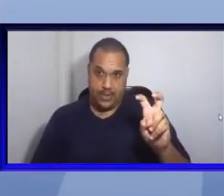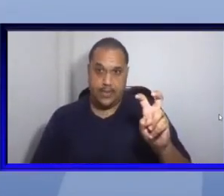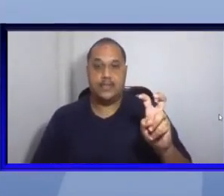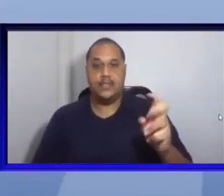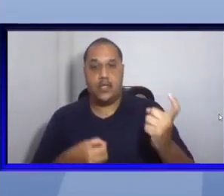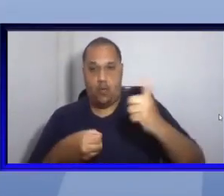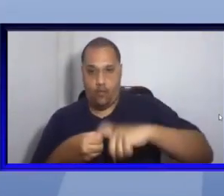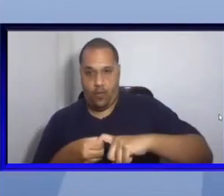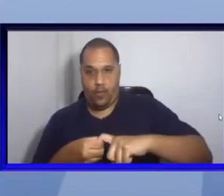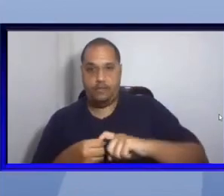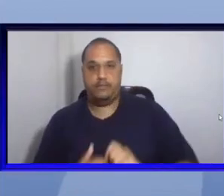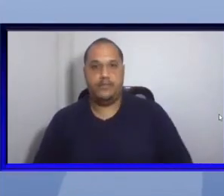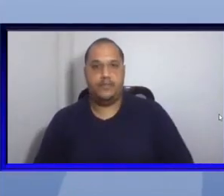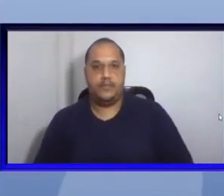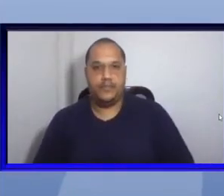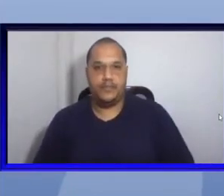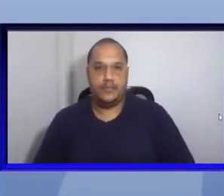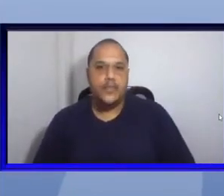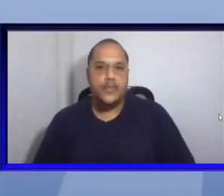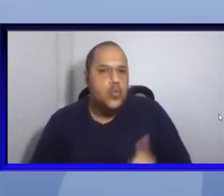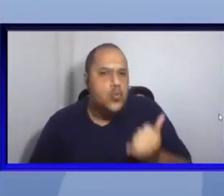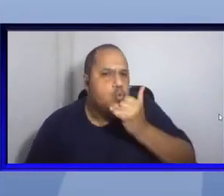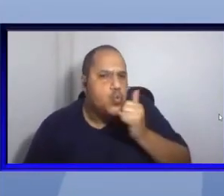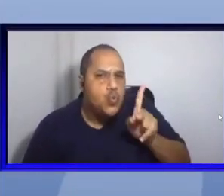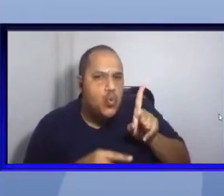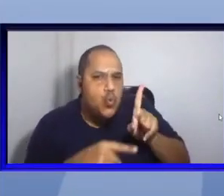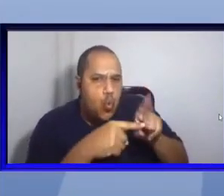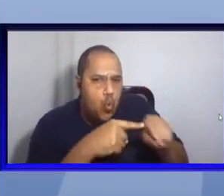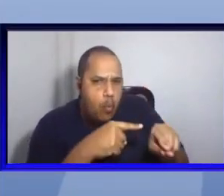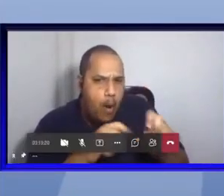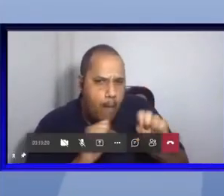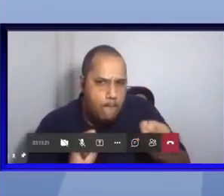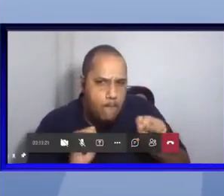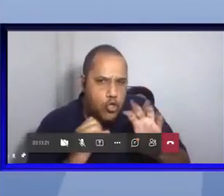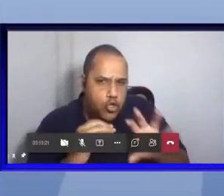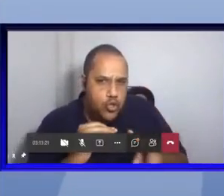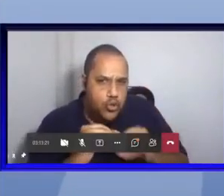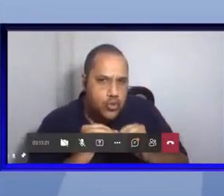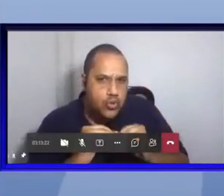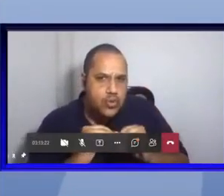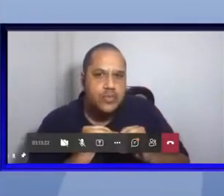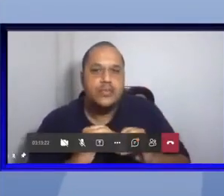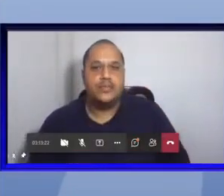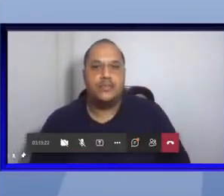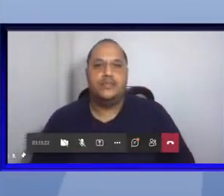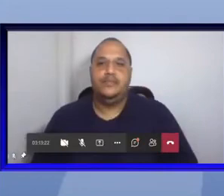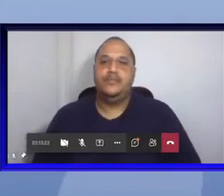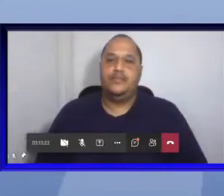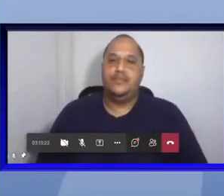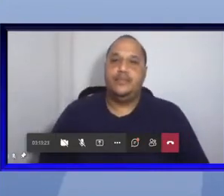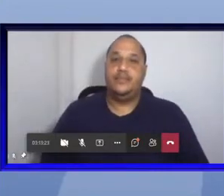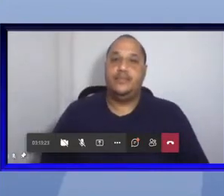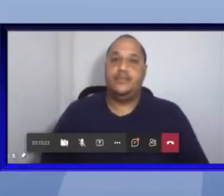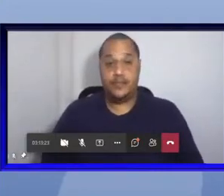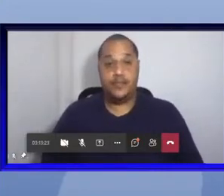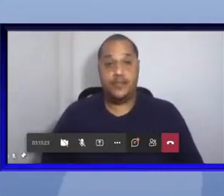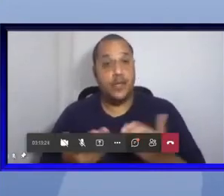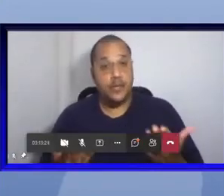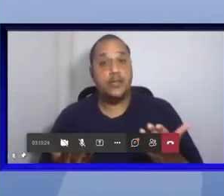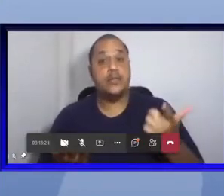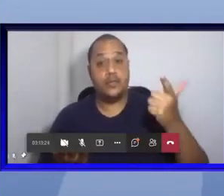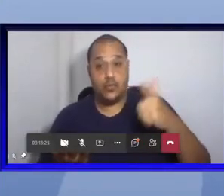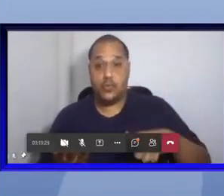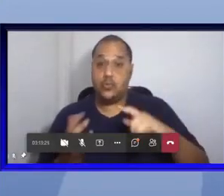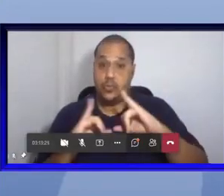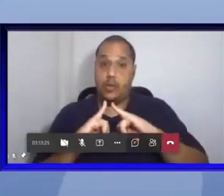voltaremos para a segunda palestra finalmente aí pode claro então dizer mais uma vez